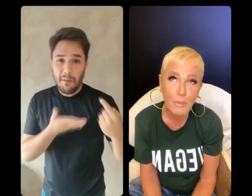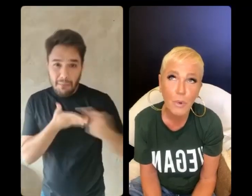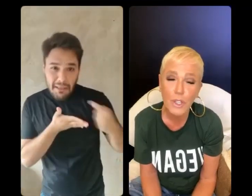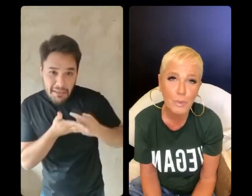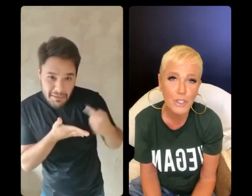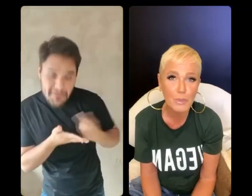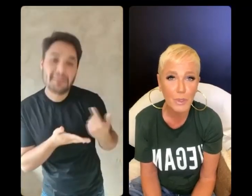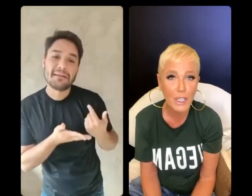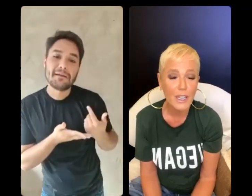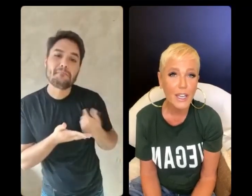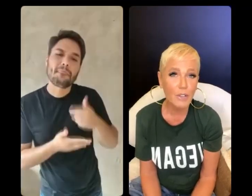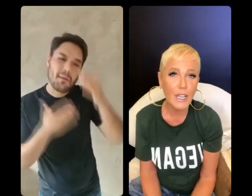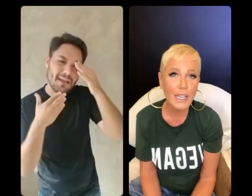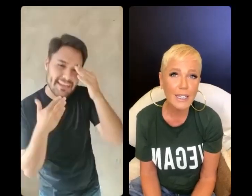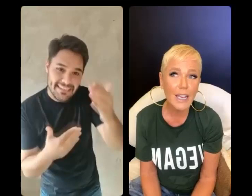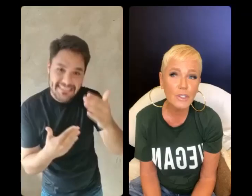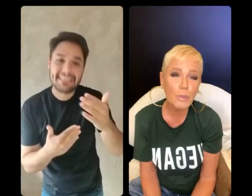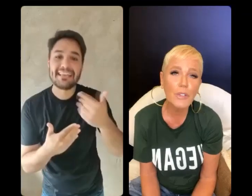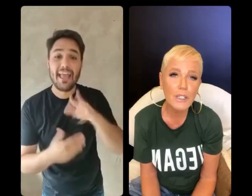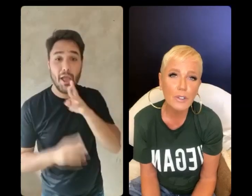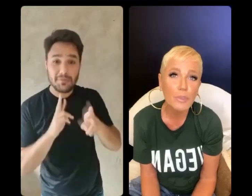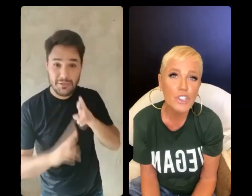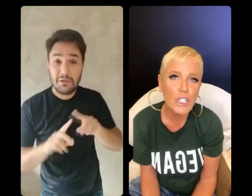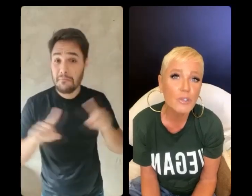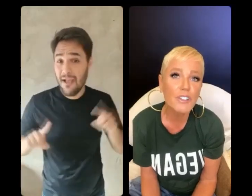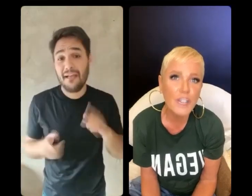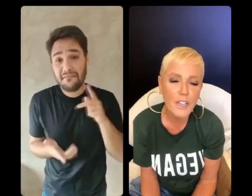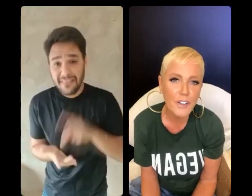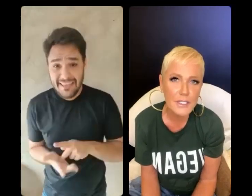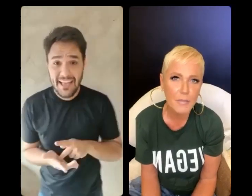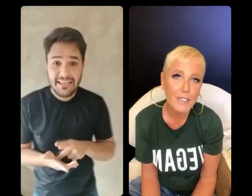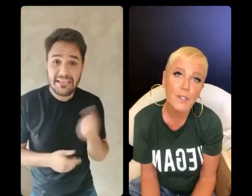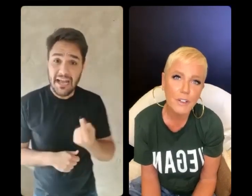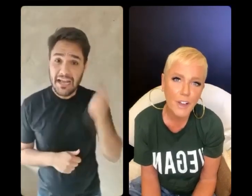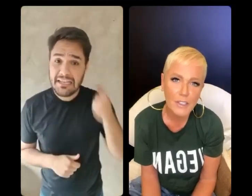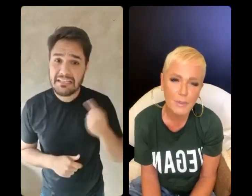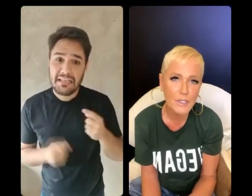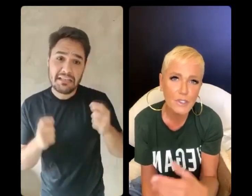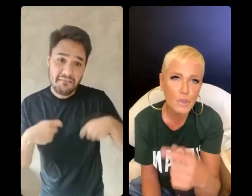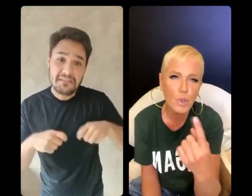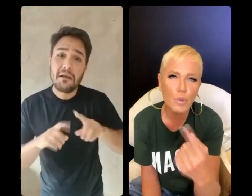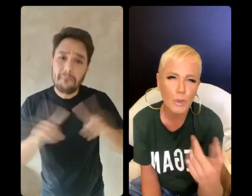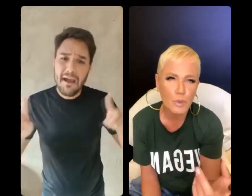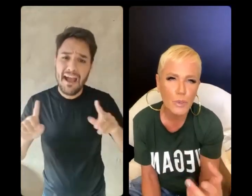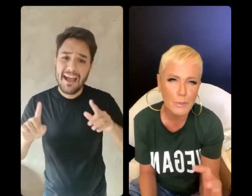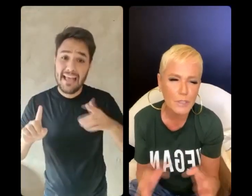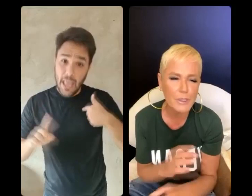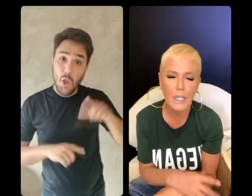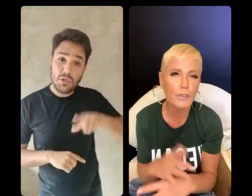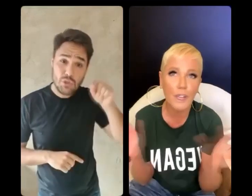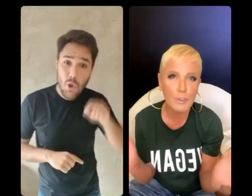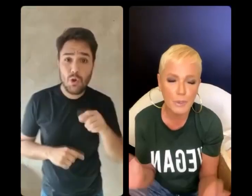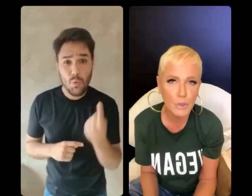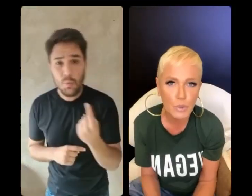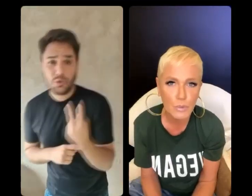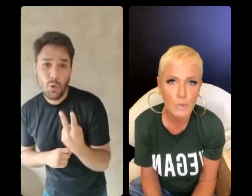agradeci muito por isso. Porque eu, na realidade, eu não podia, não deveria fazer. Mas eu até faço. Mas às vezes eu escolho uma ou duas para, tipo assim,